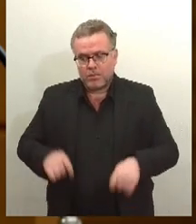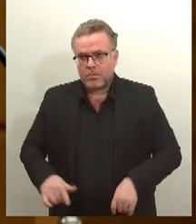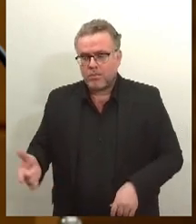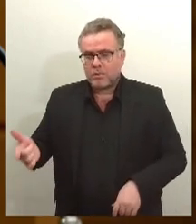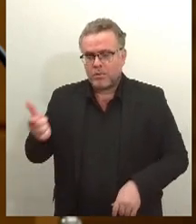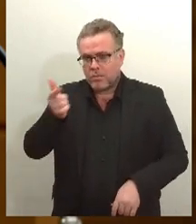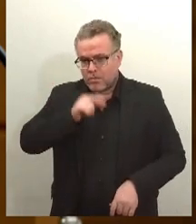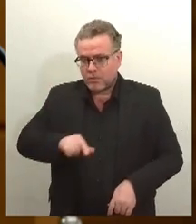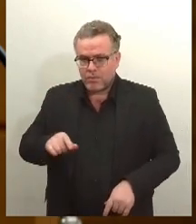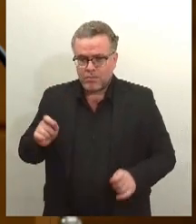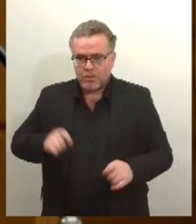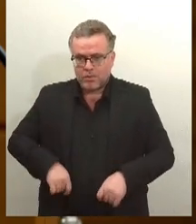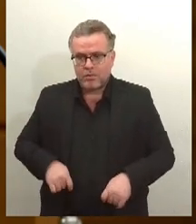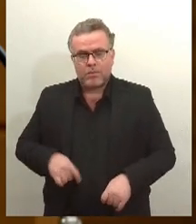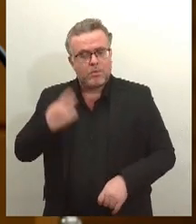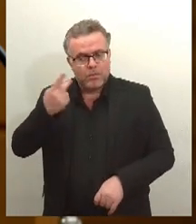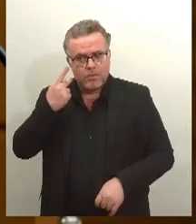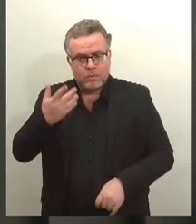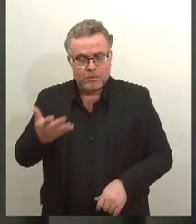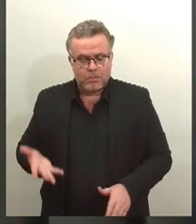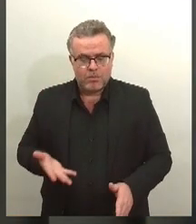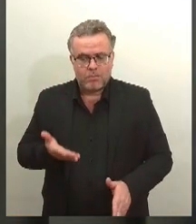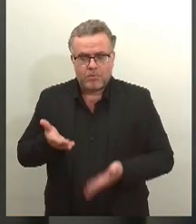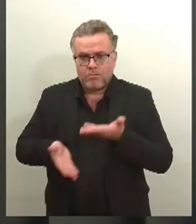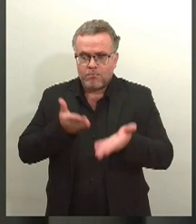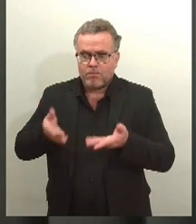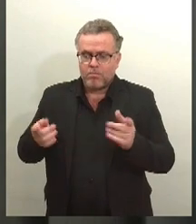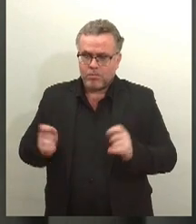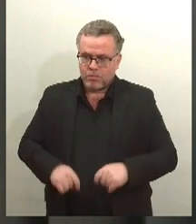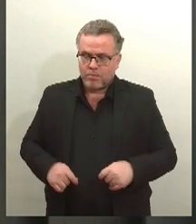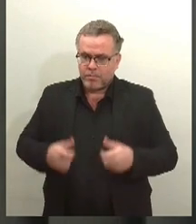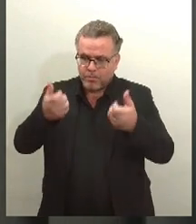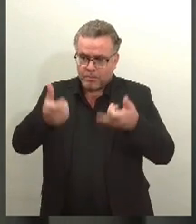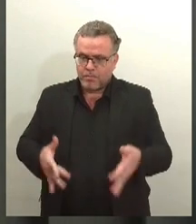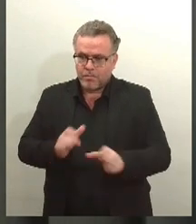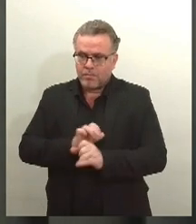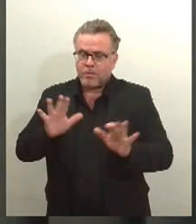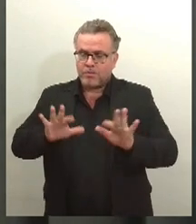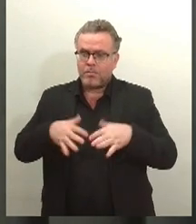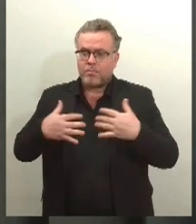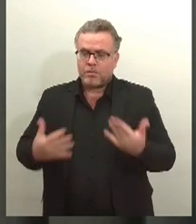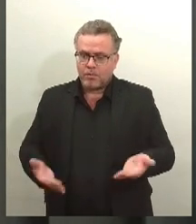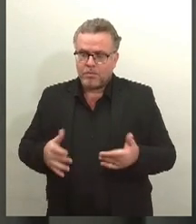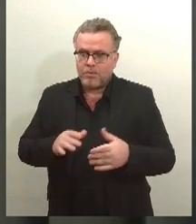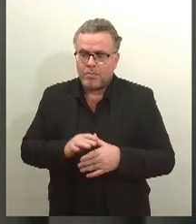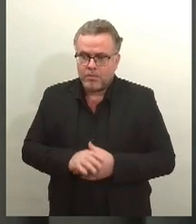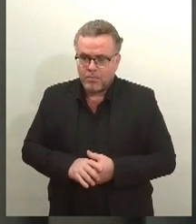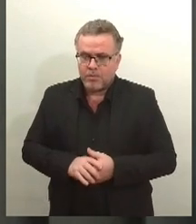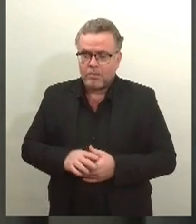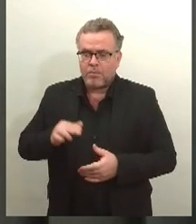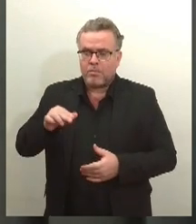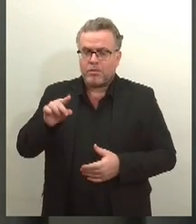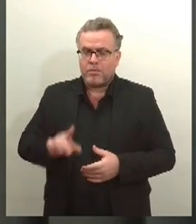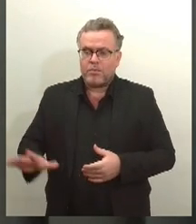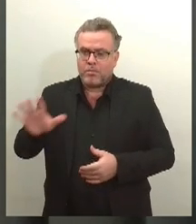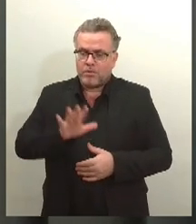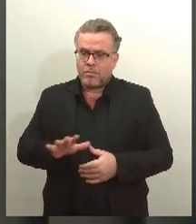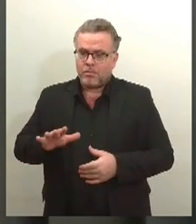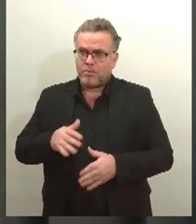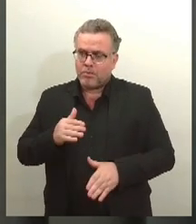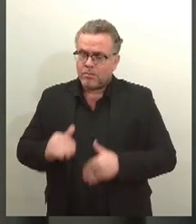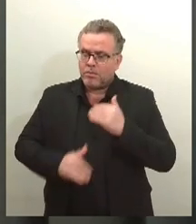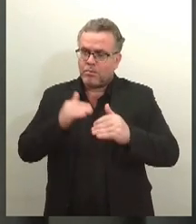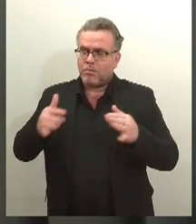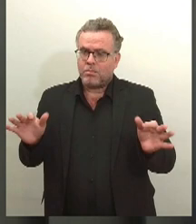político e fez transparecer que nacionalmente a região nordeste é pouco produtiva comparado às